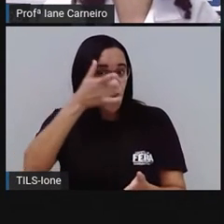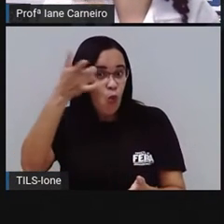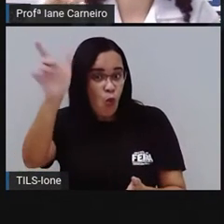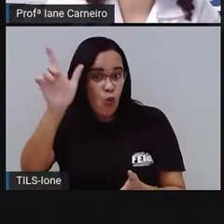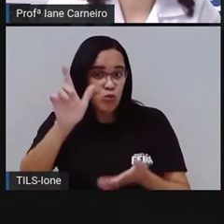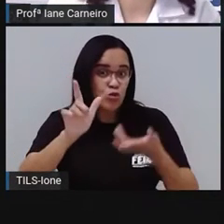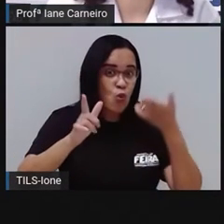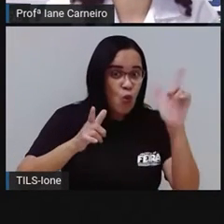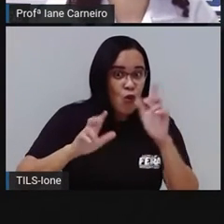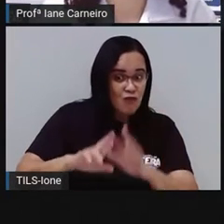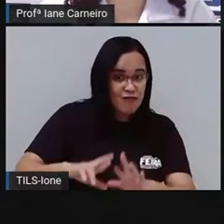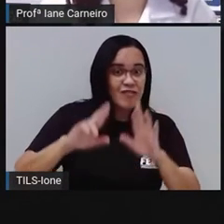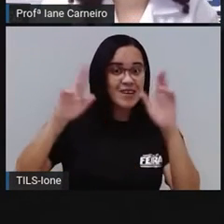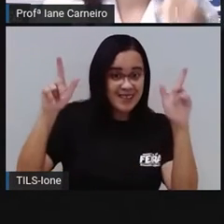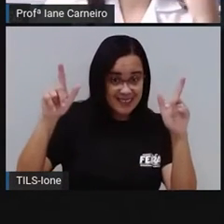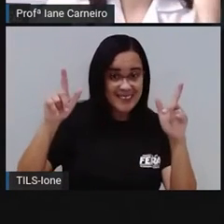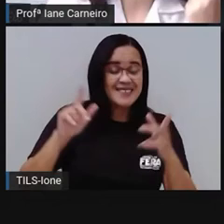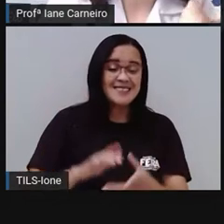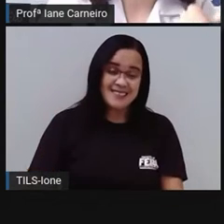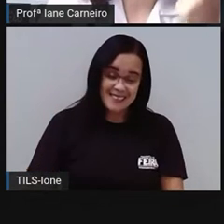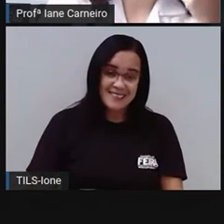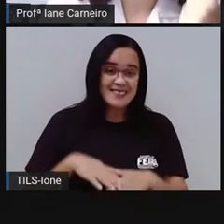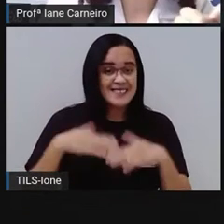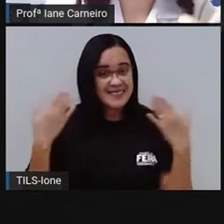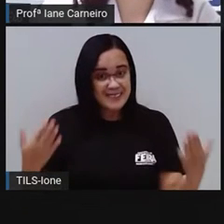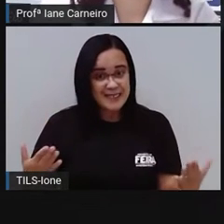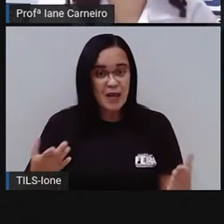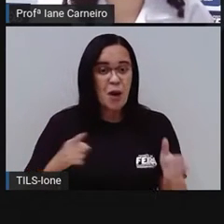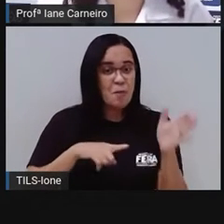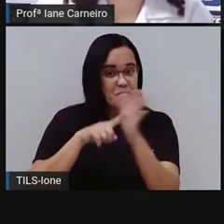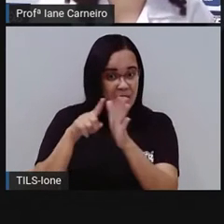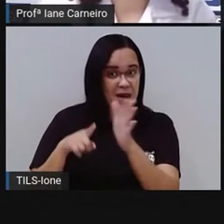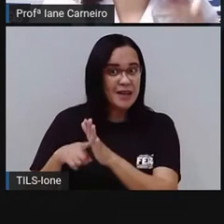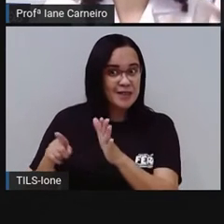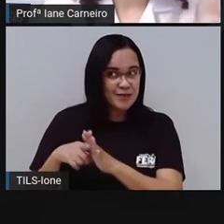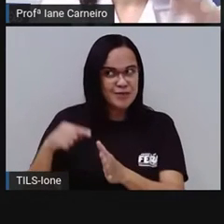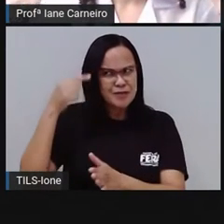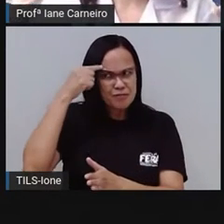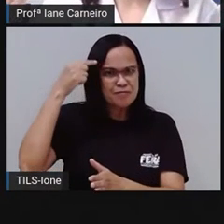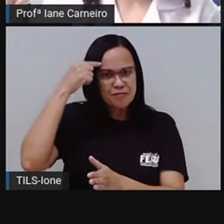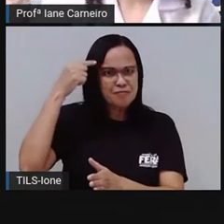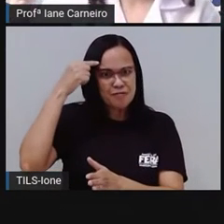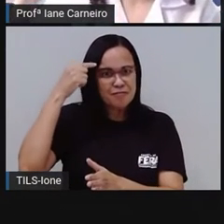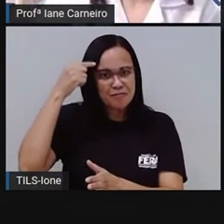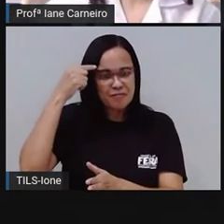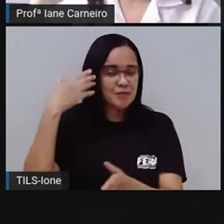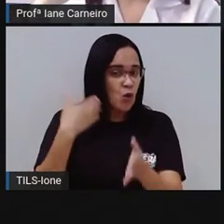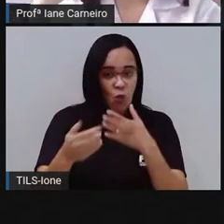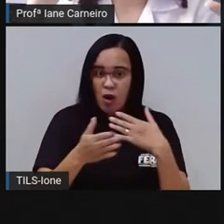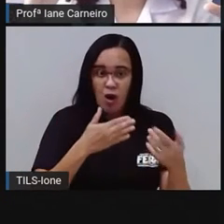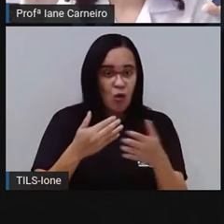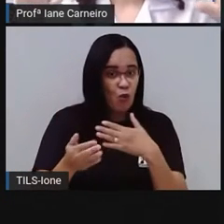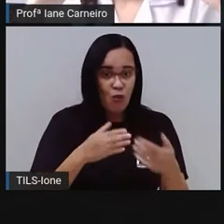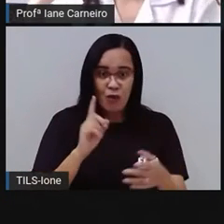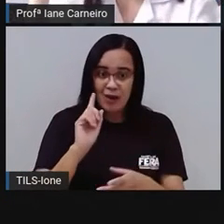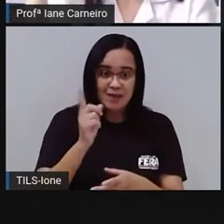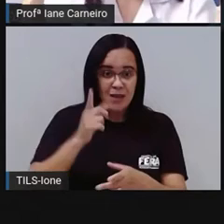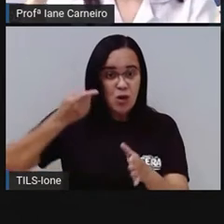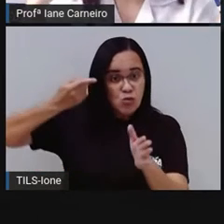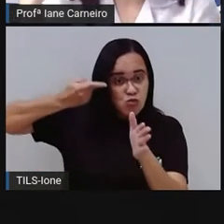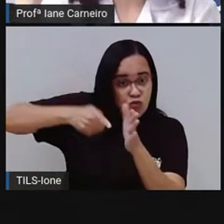gente que tá tentando adivinhar, né? Então, são charadas desafiadoras, né? Não são qualquer pergunta, não. São perguntas que